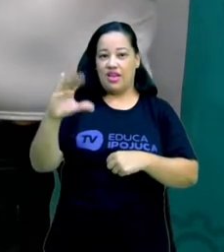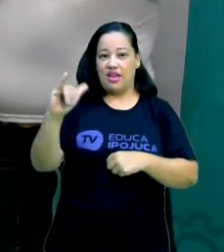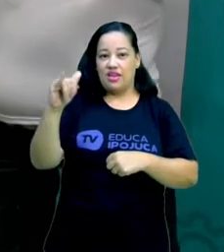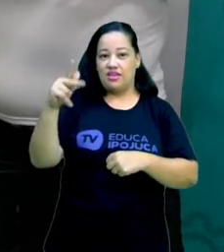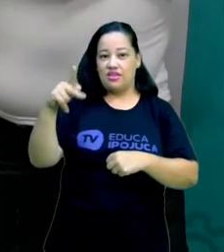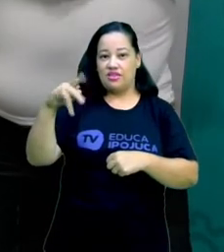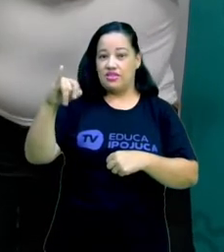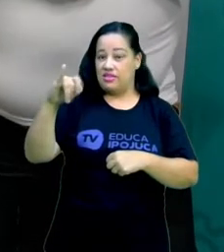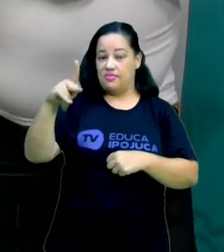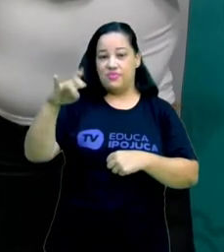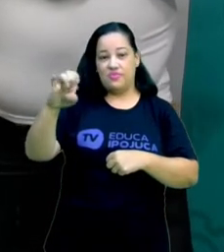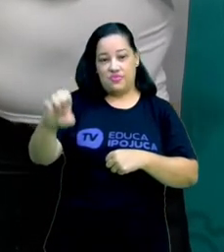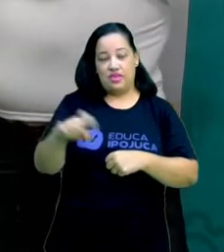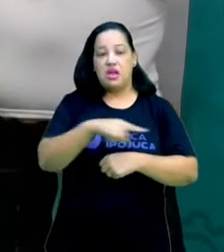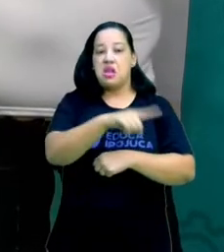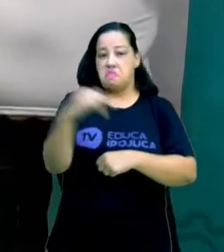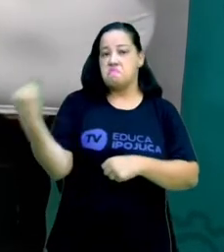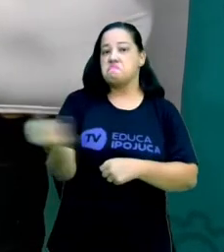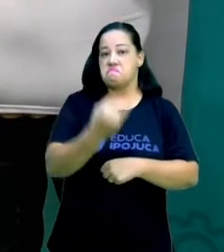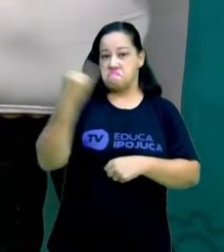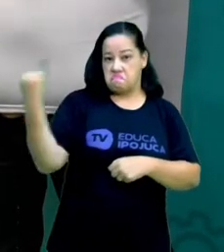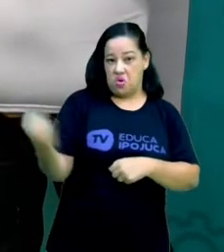ecossistema dessa região.